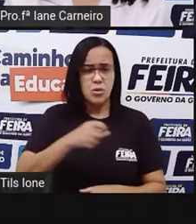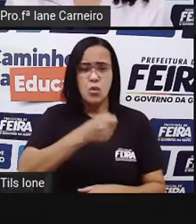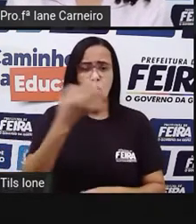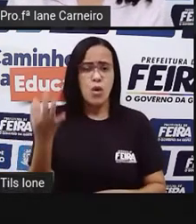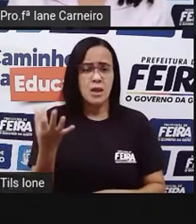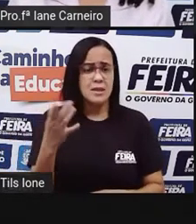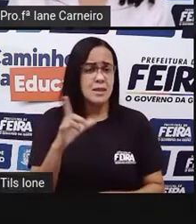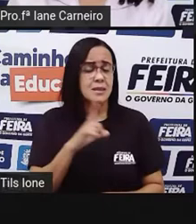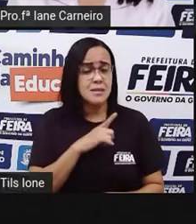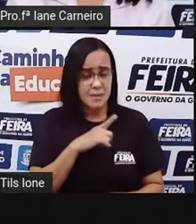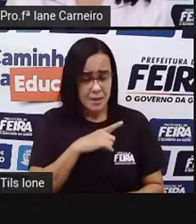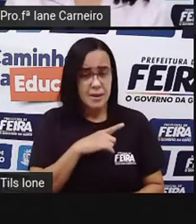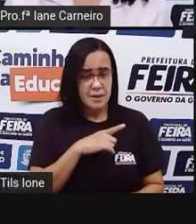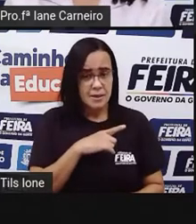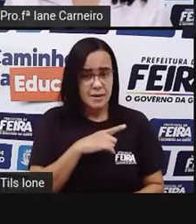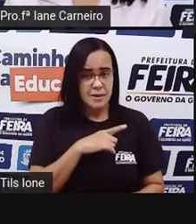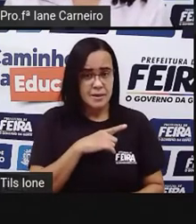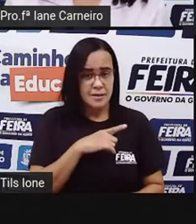Na frente dela.